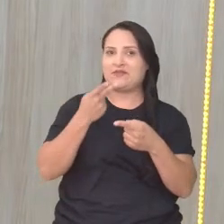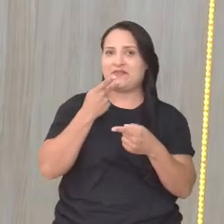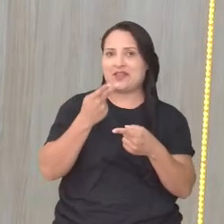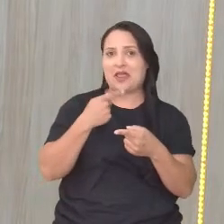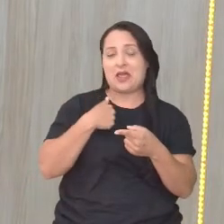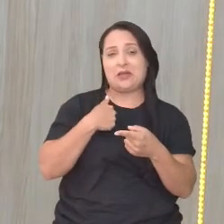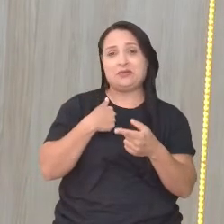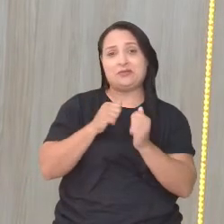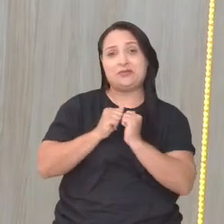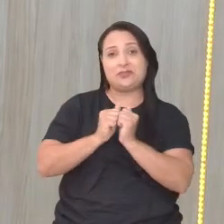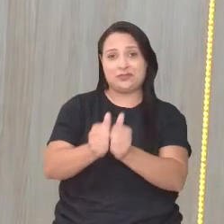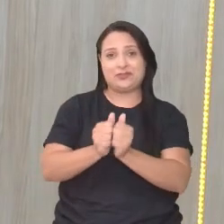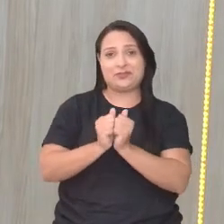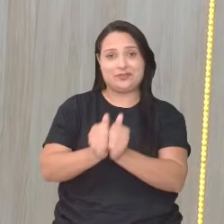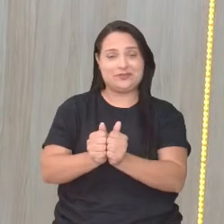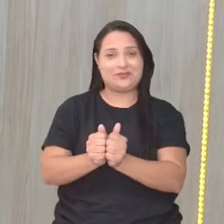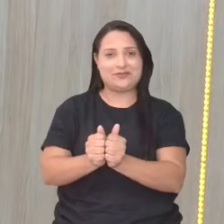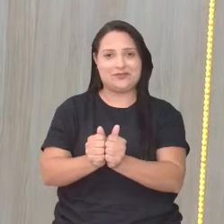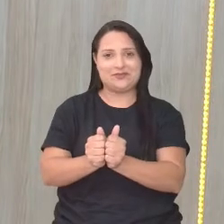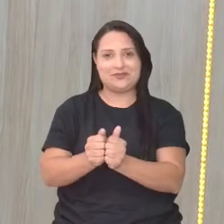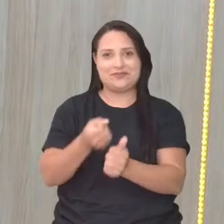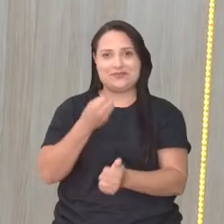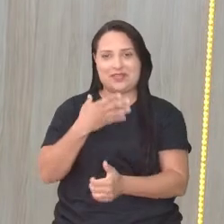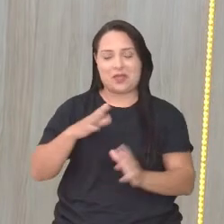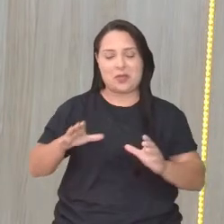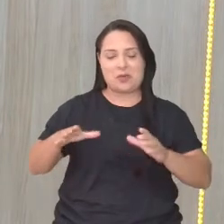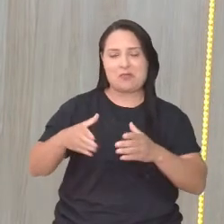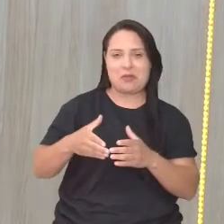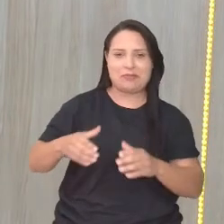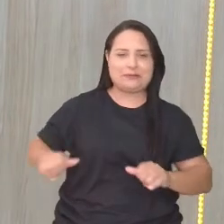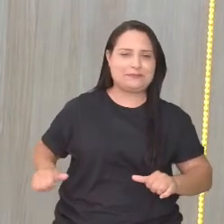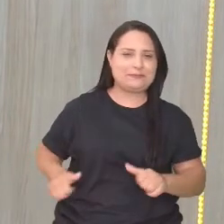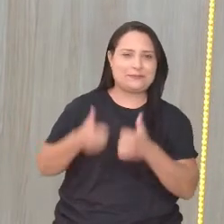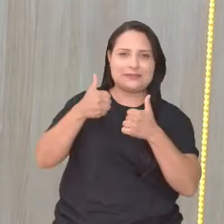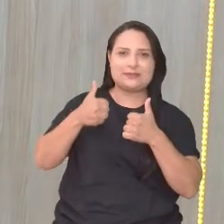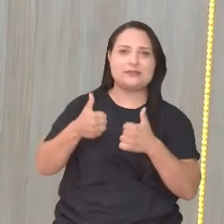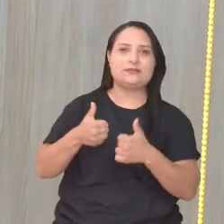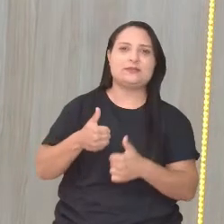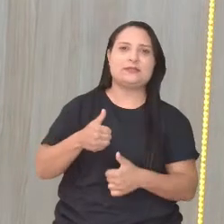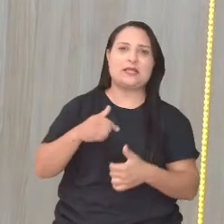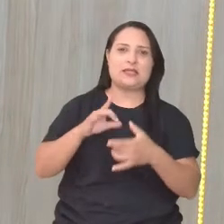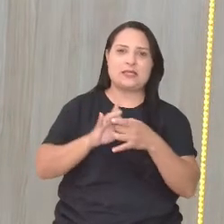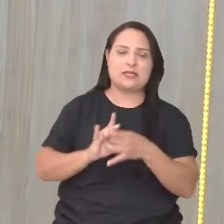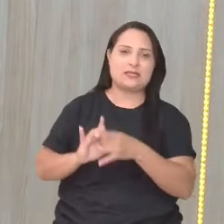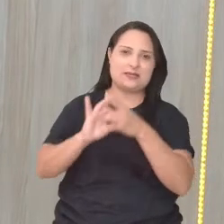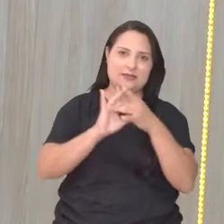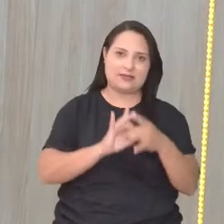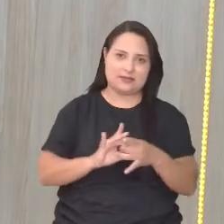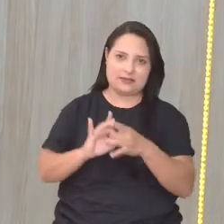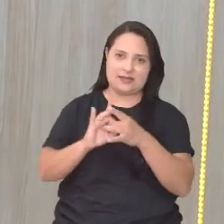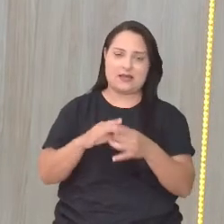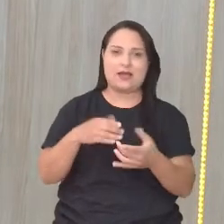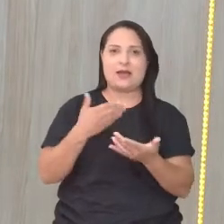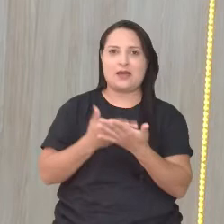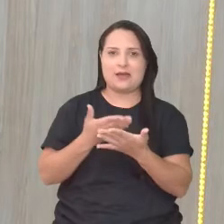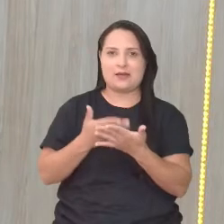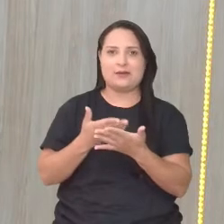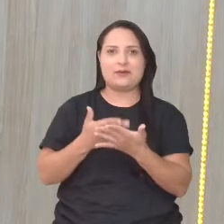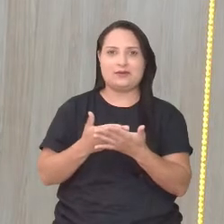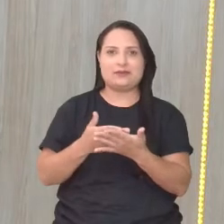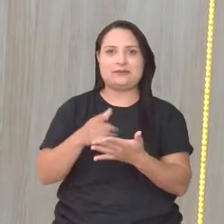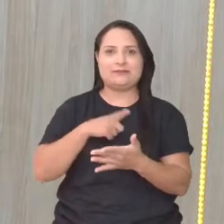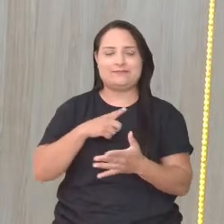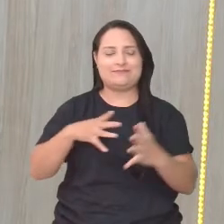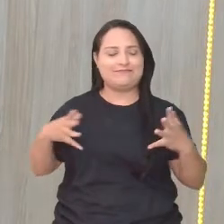muito bem acompanhada aqui, né? No Equipe Massa, uma galera que une forças para que essa aula chegue de uma